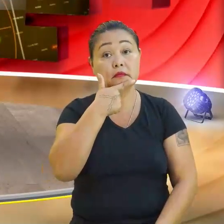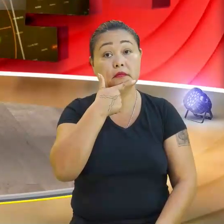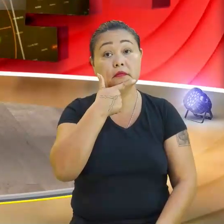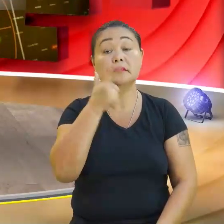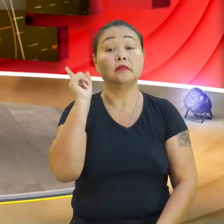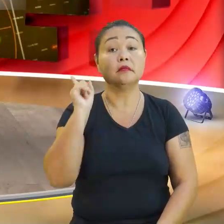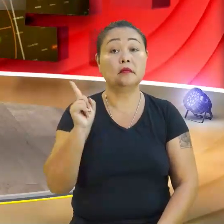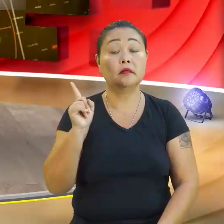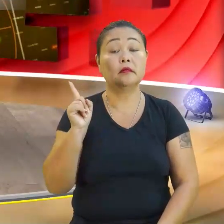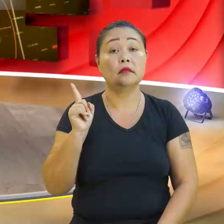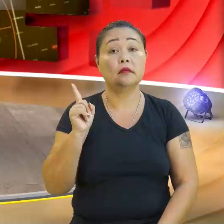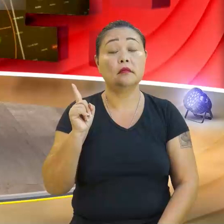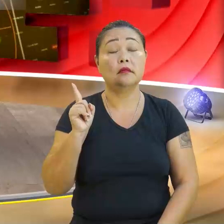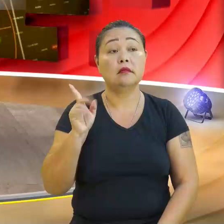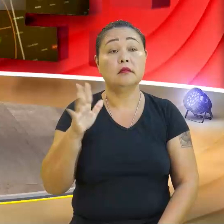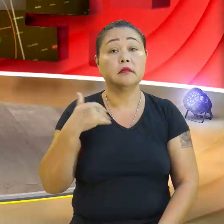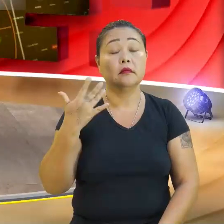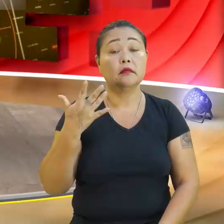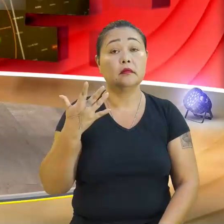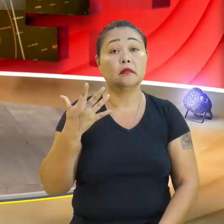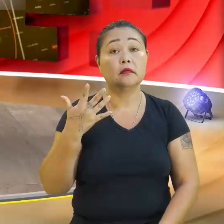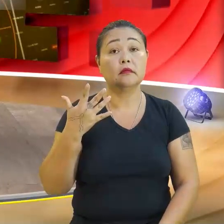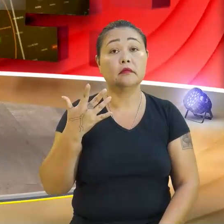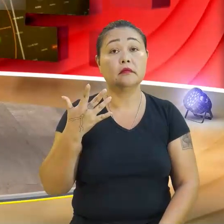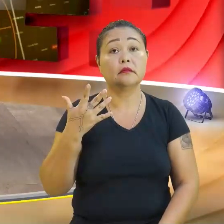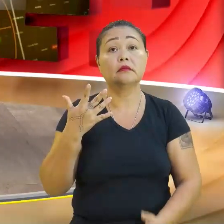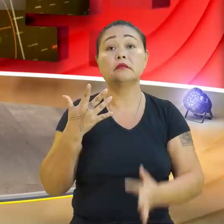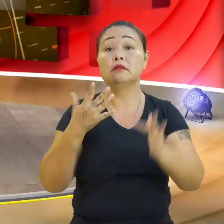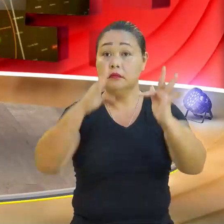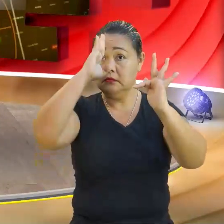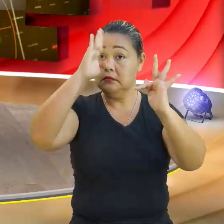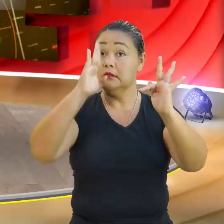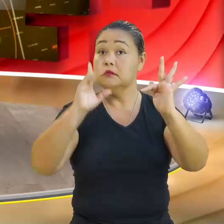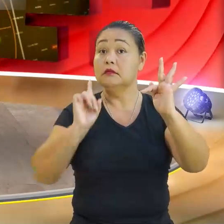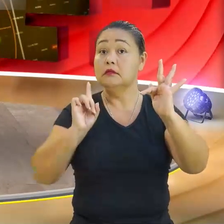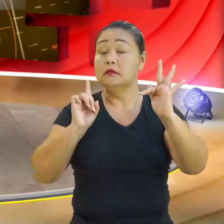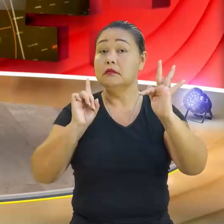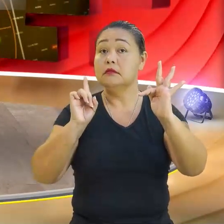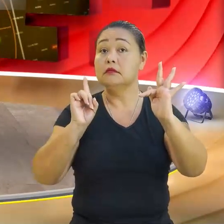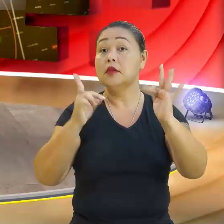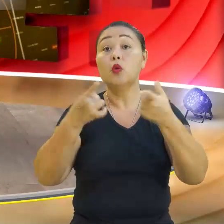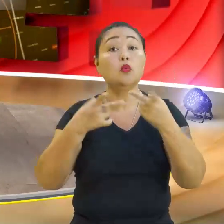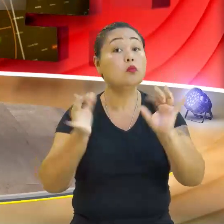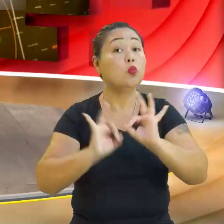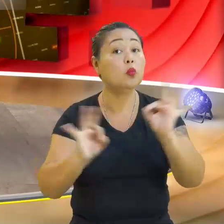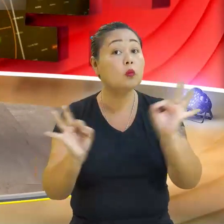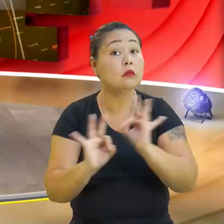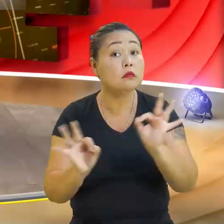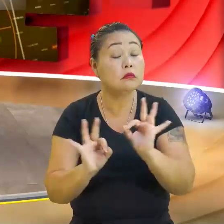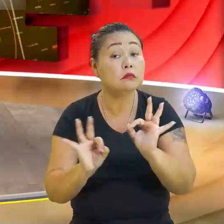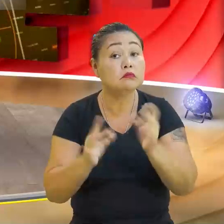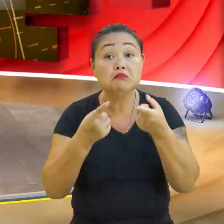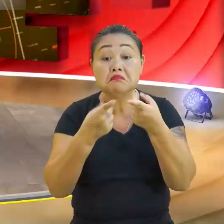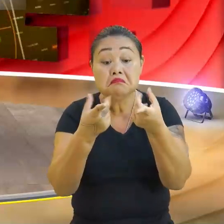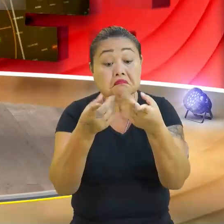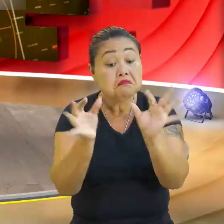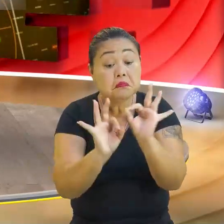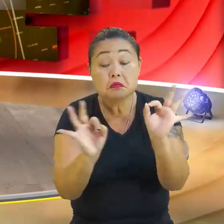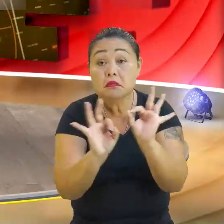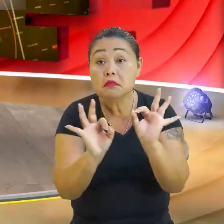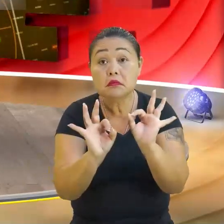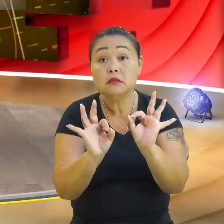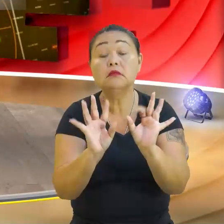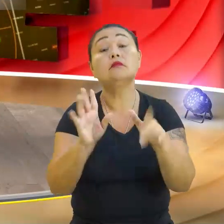caso lá, o ponto principal é o quê? É eu não vender nenhum. Não vendi nada. Beleza.